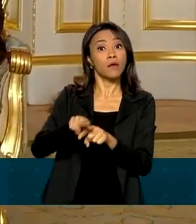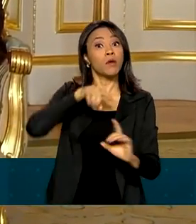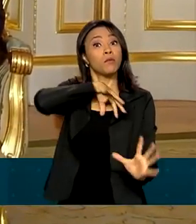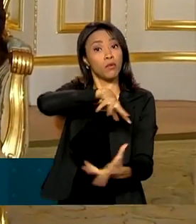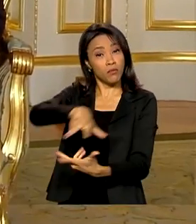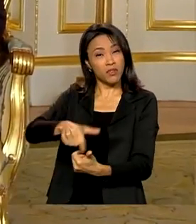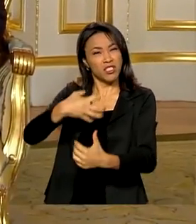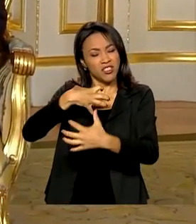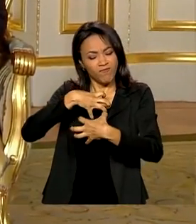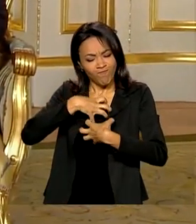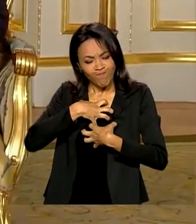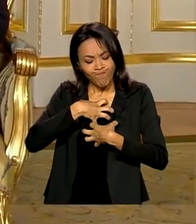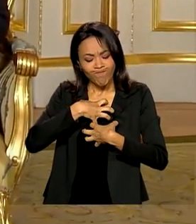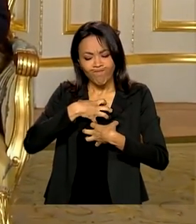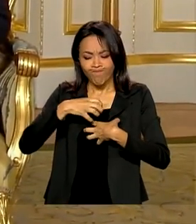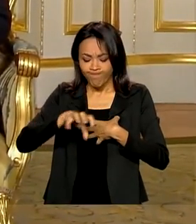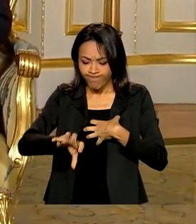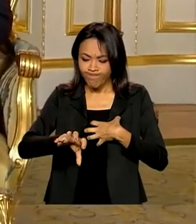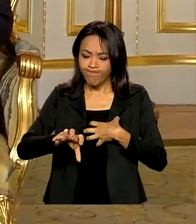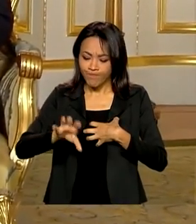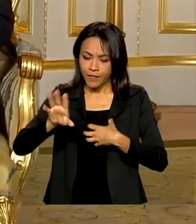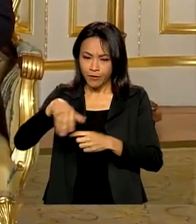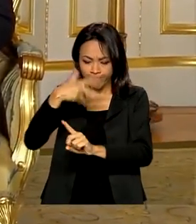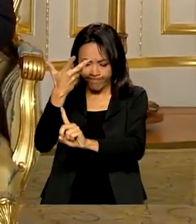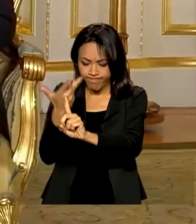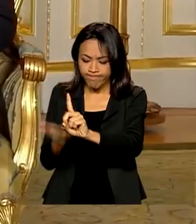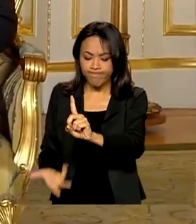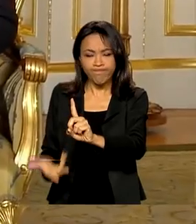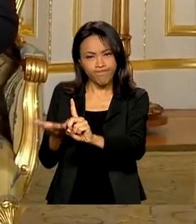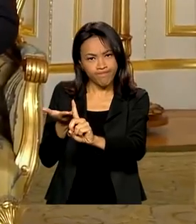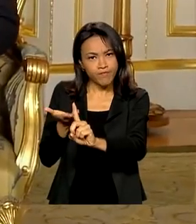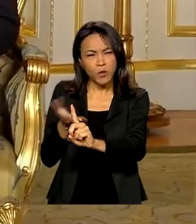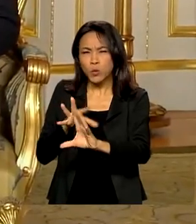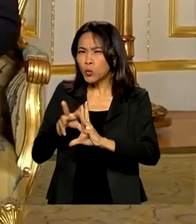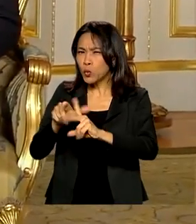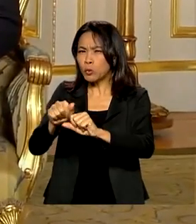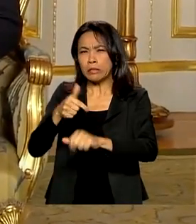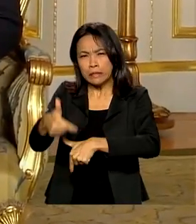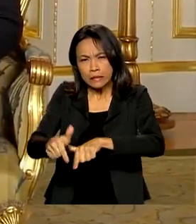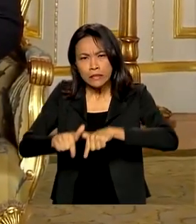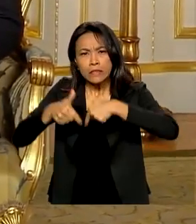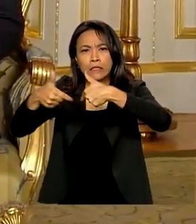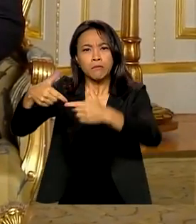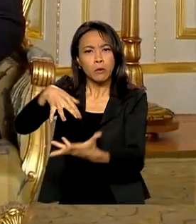de pesar e de reconhecimento por tudo aquilo que ela fez pelo mundo.